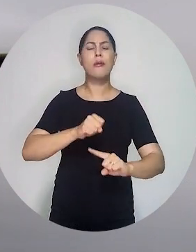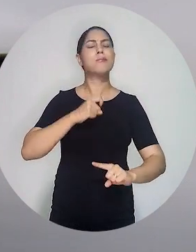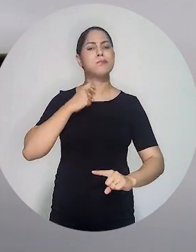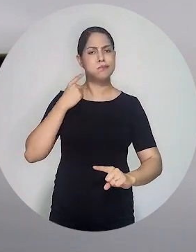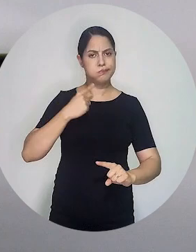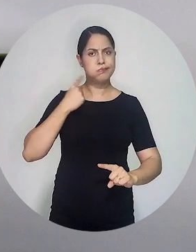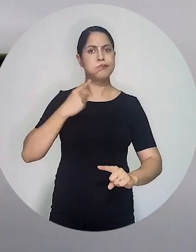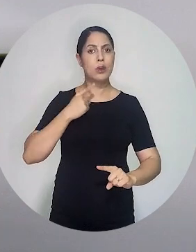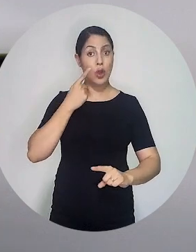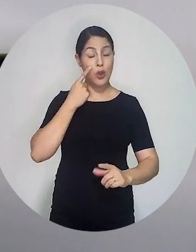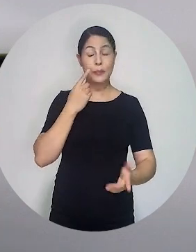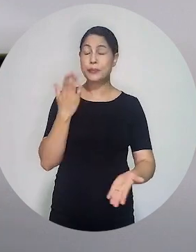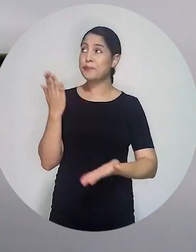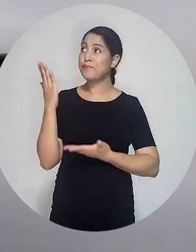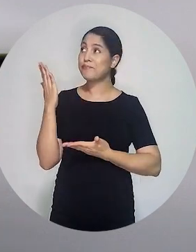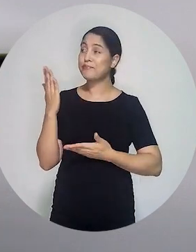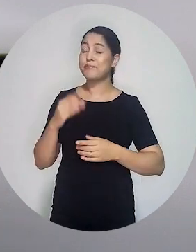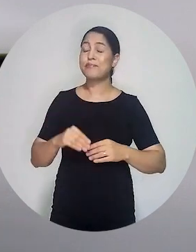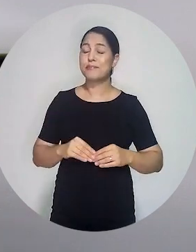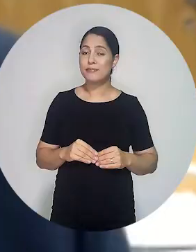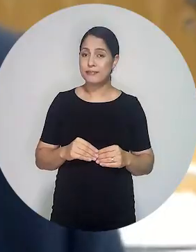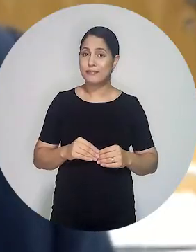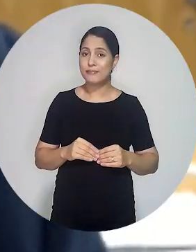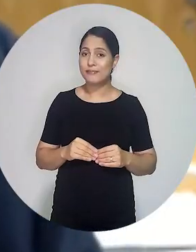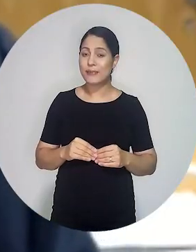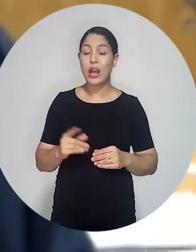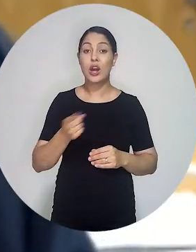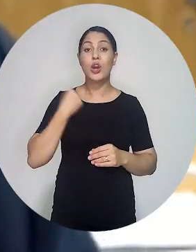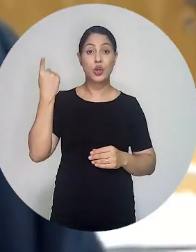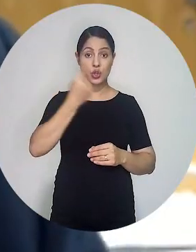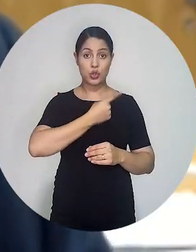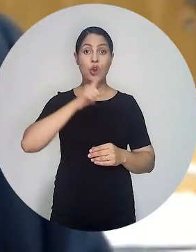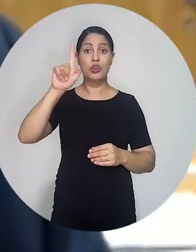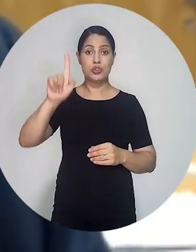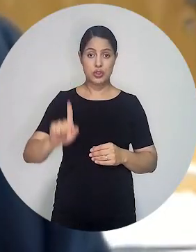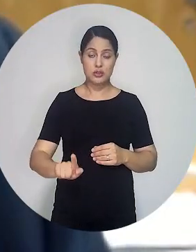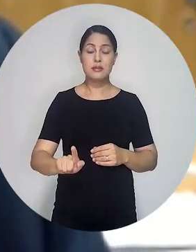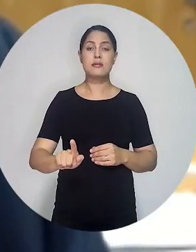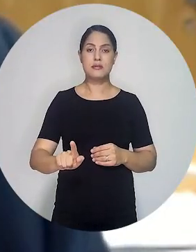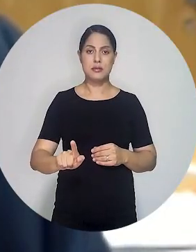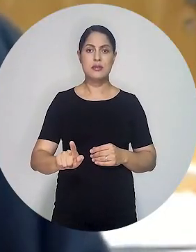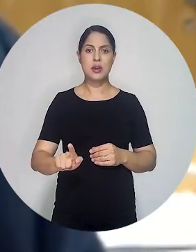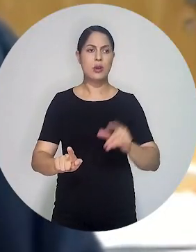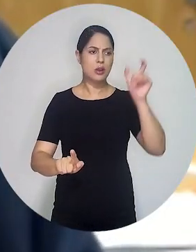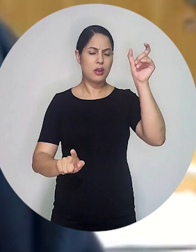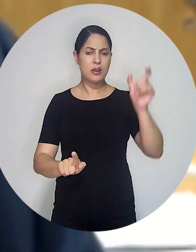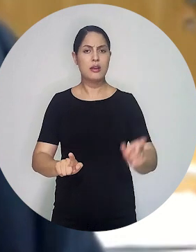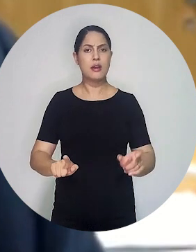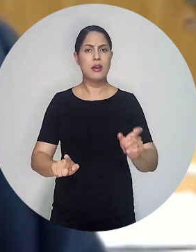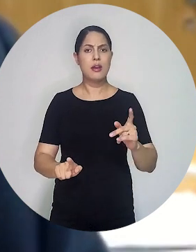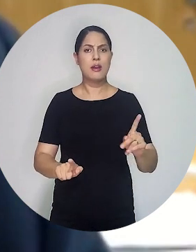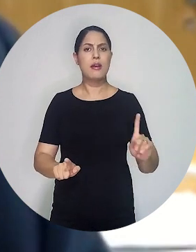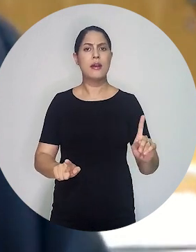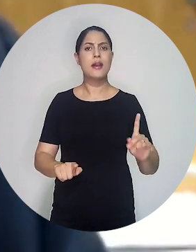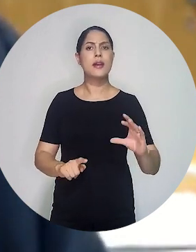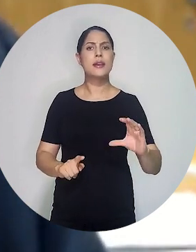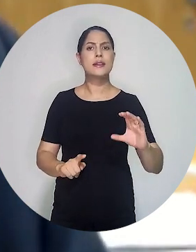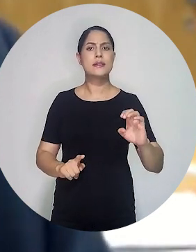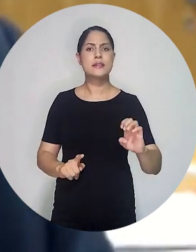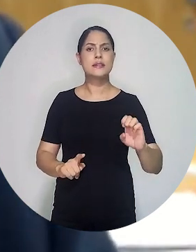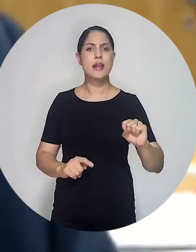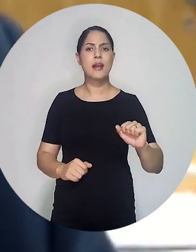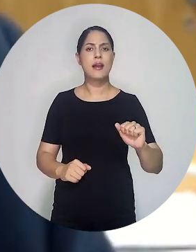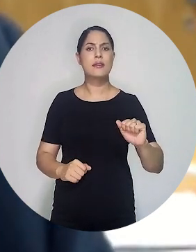das sociedades de advogados. Acompanhe. Nós somos uma gestão que reconhecemos no